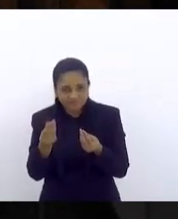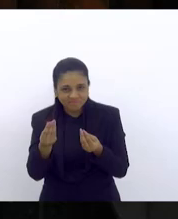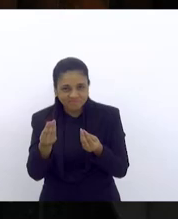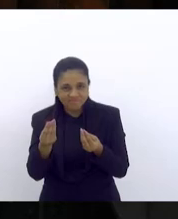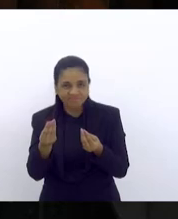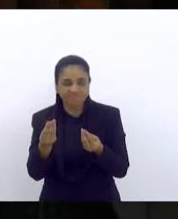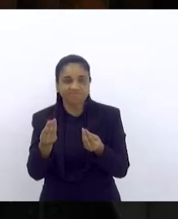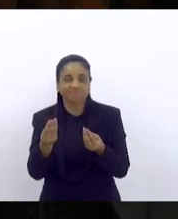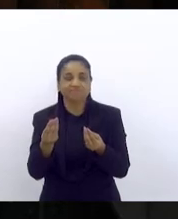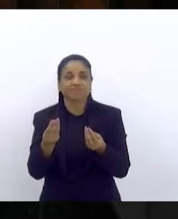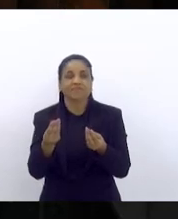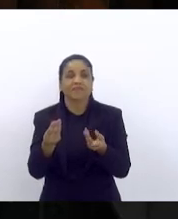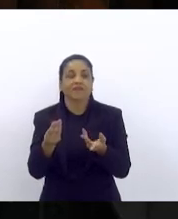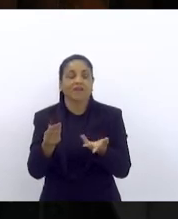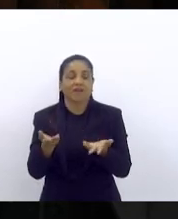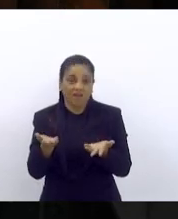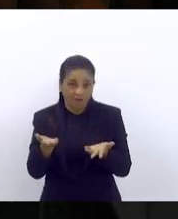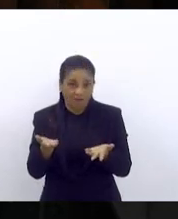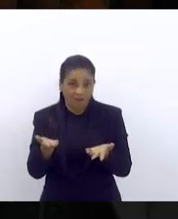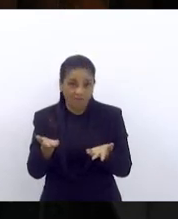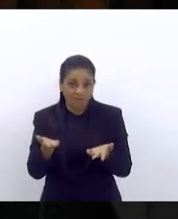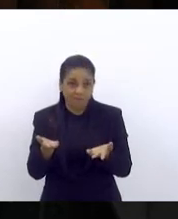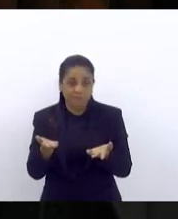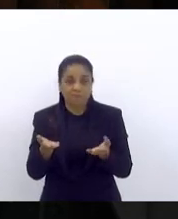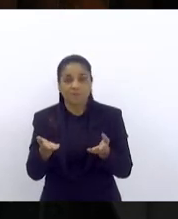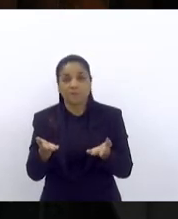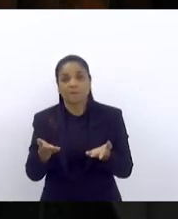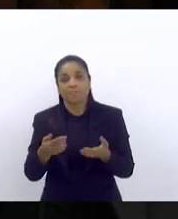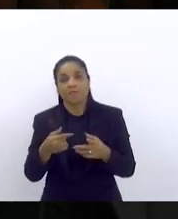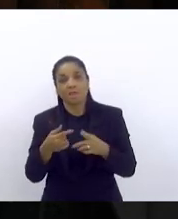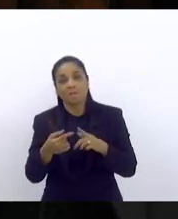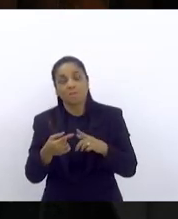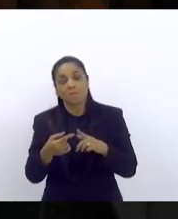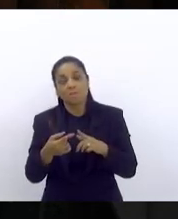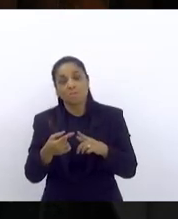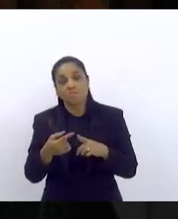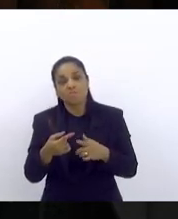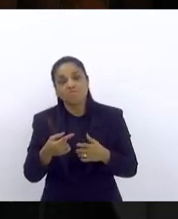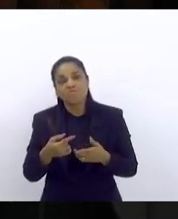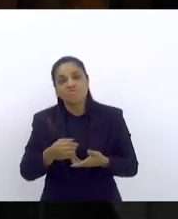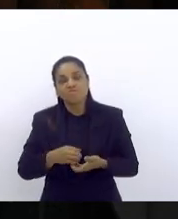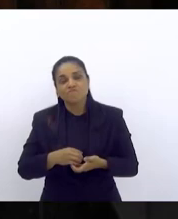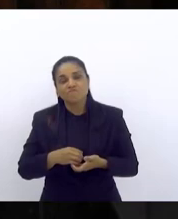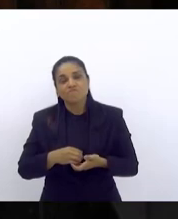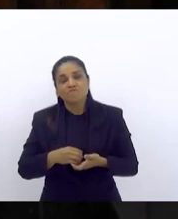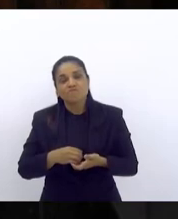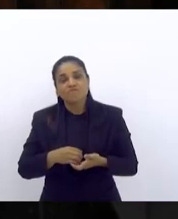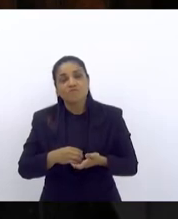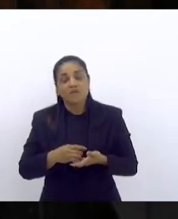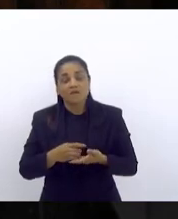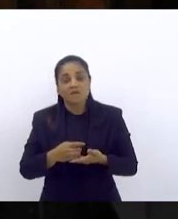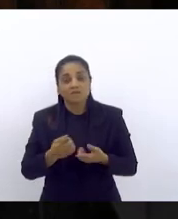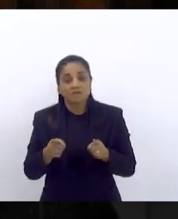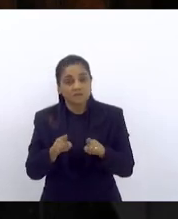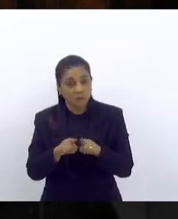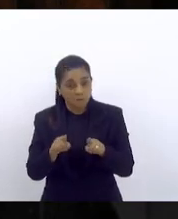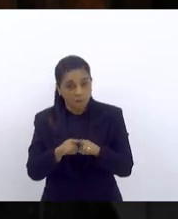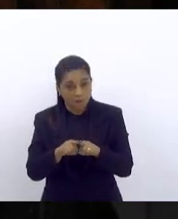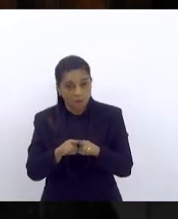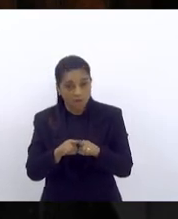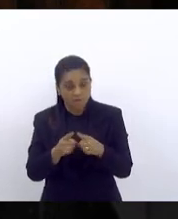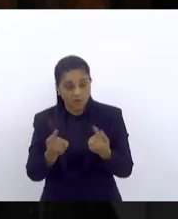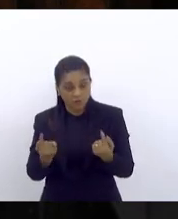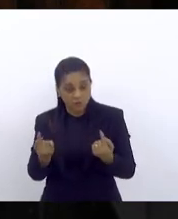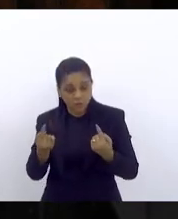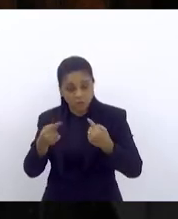diante disso para que essa contradição tão profunda